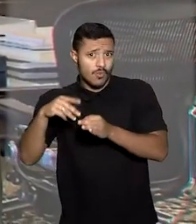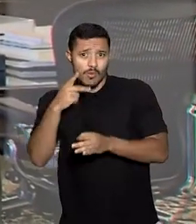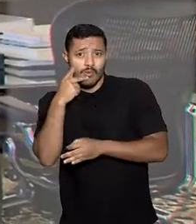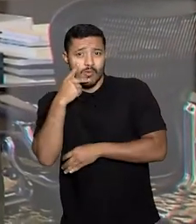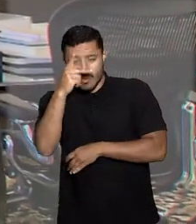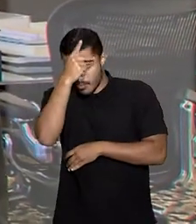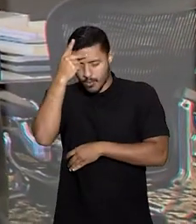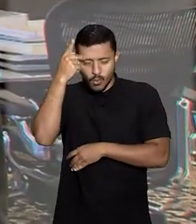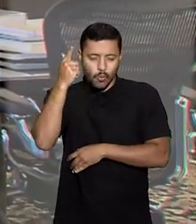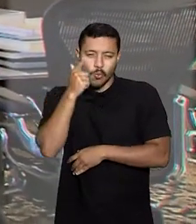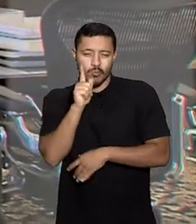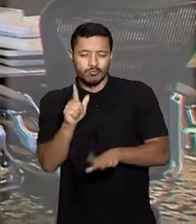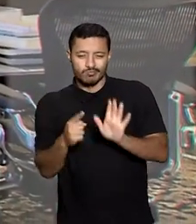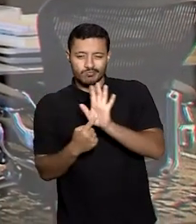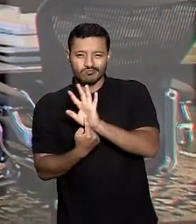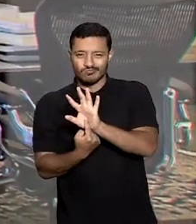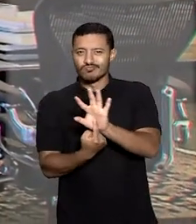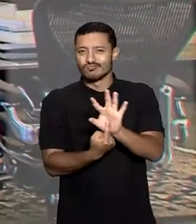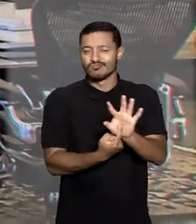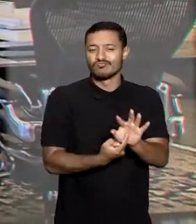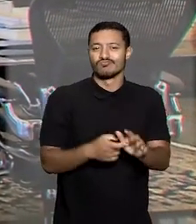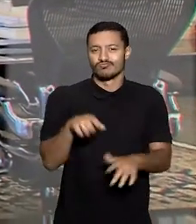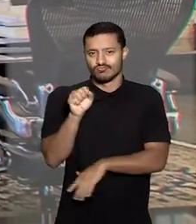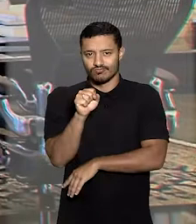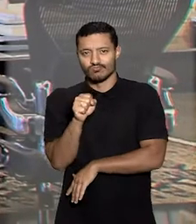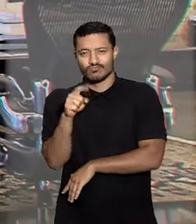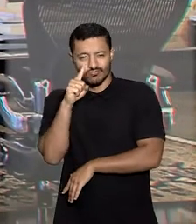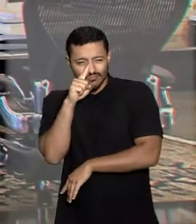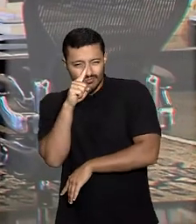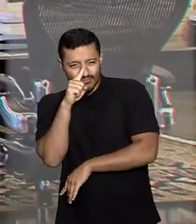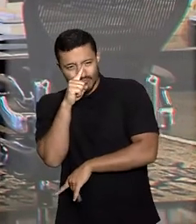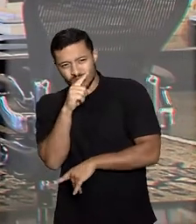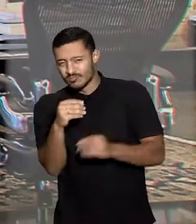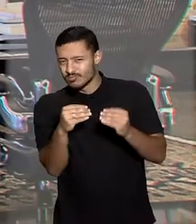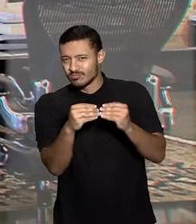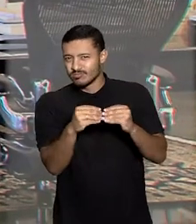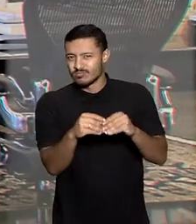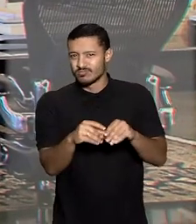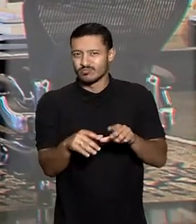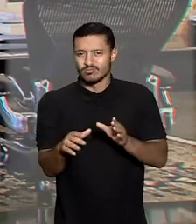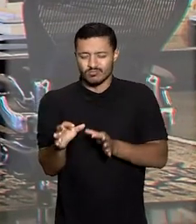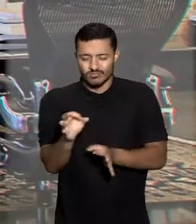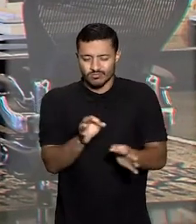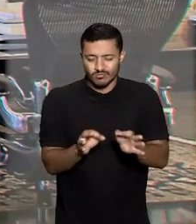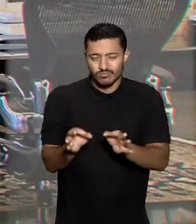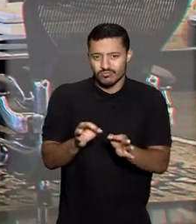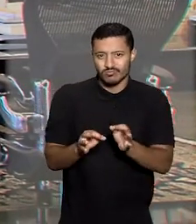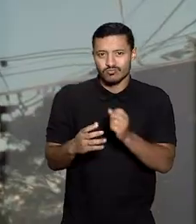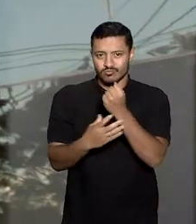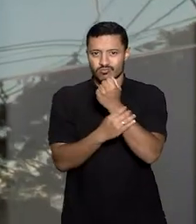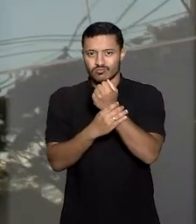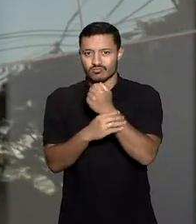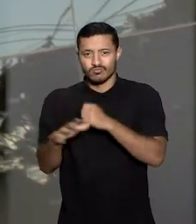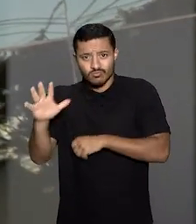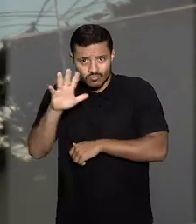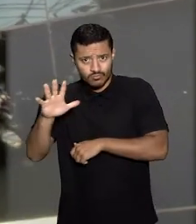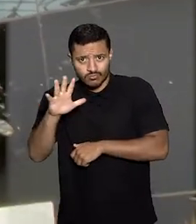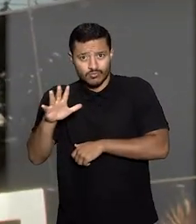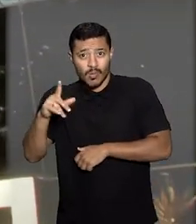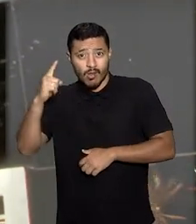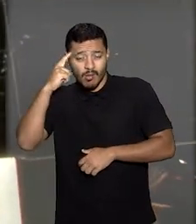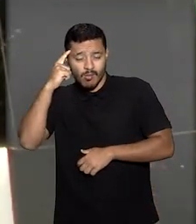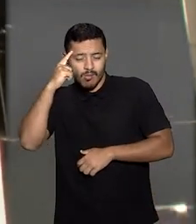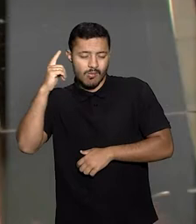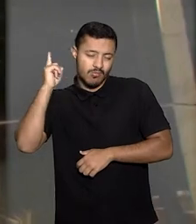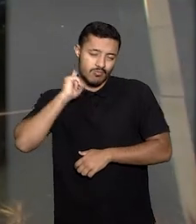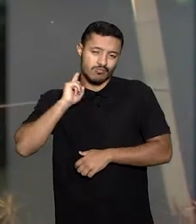Prefeitura conseguiu demonstrar de forma suficiente o risco de lesão à ordem e à segurança pública, e que a decisão do TJ